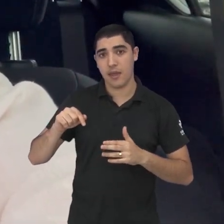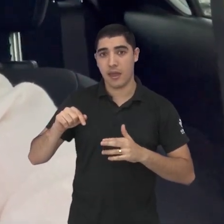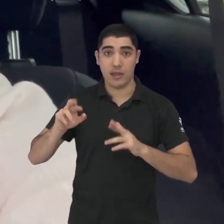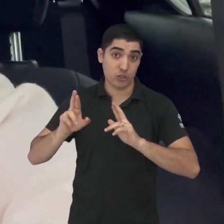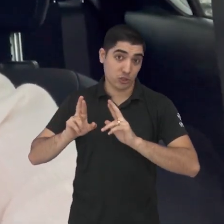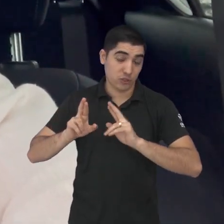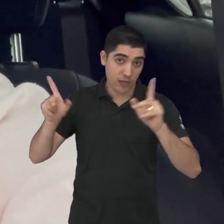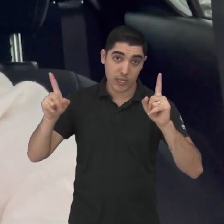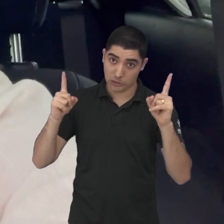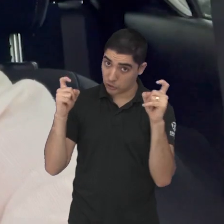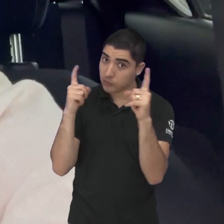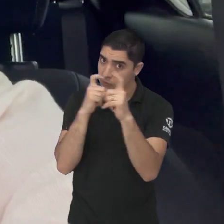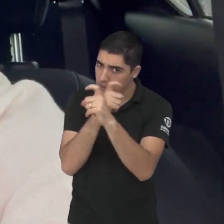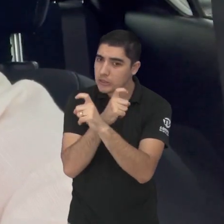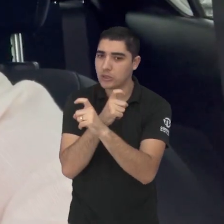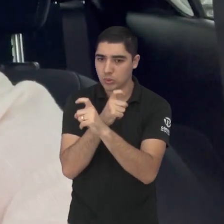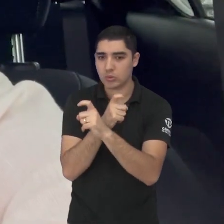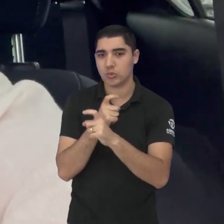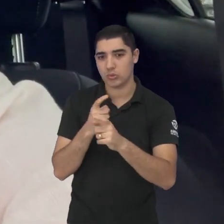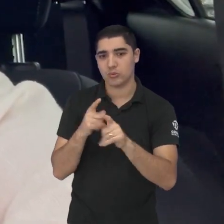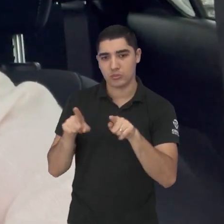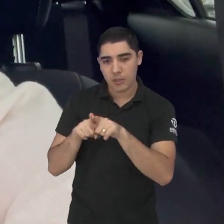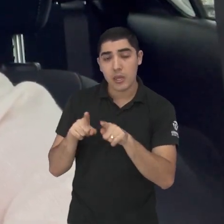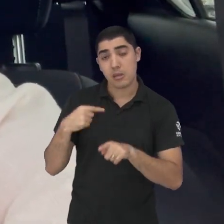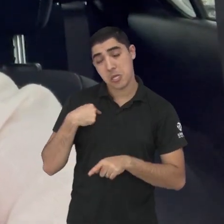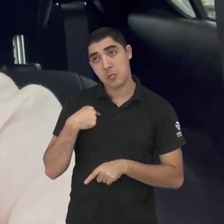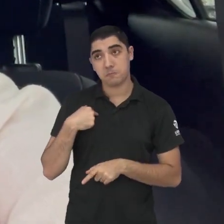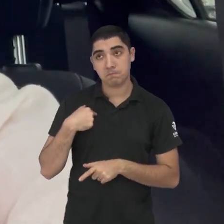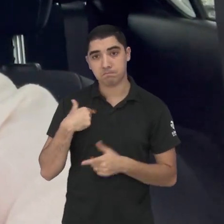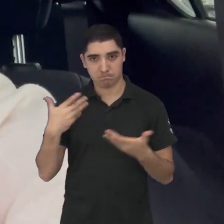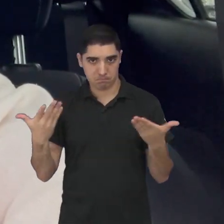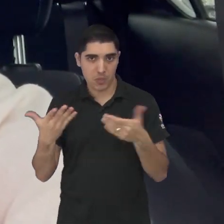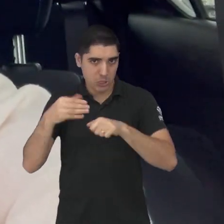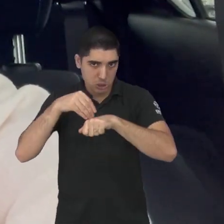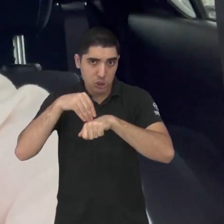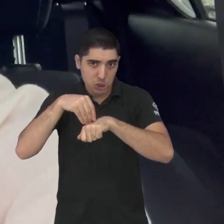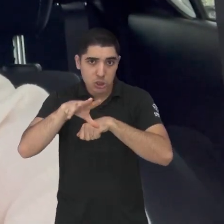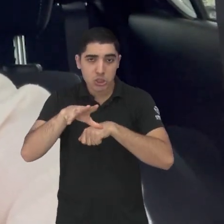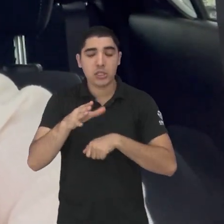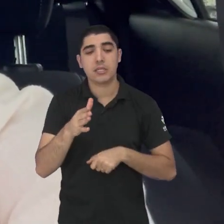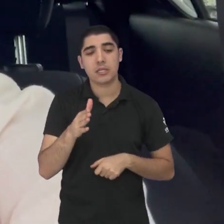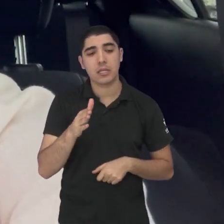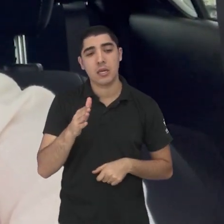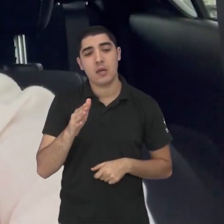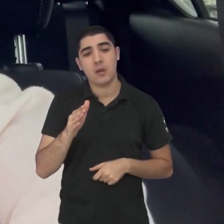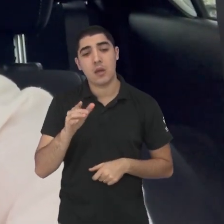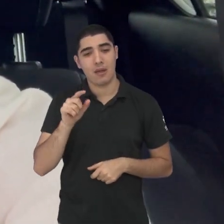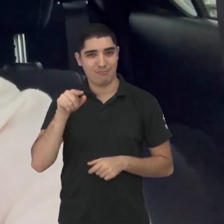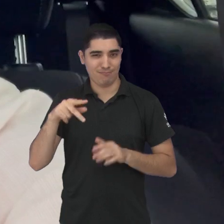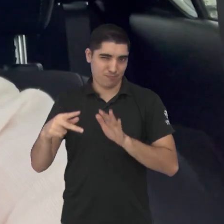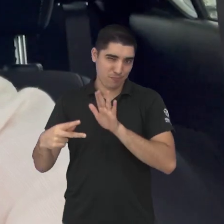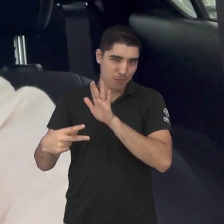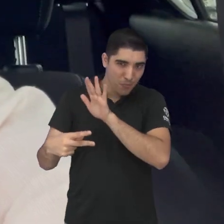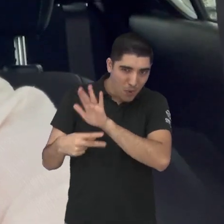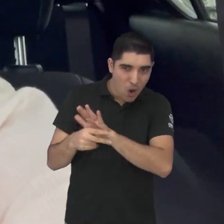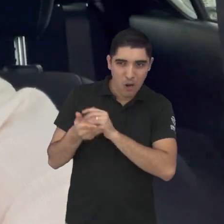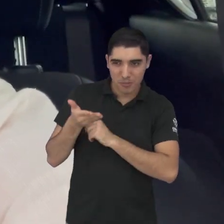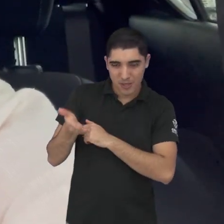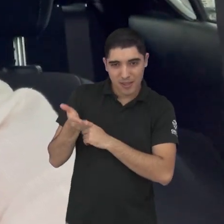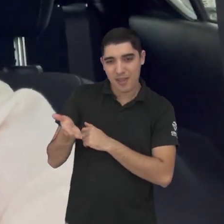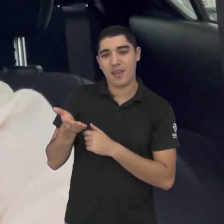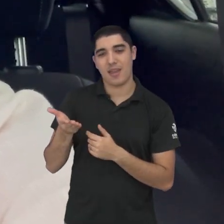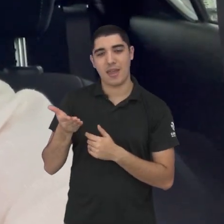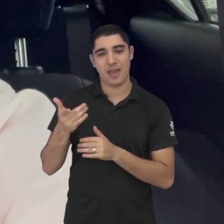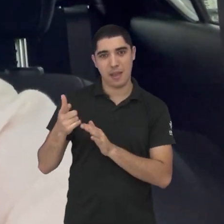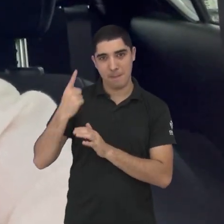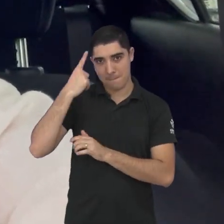bem complexo então o que eu posso dar de dica com relação a essa